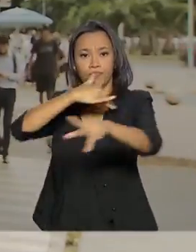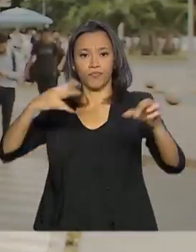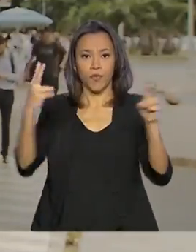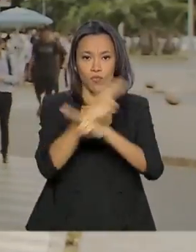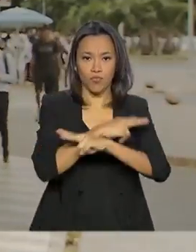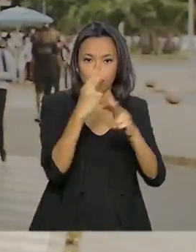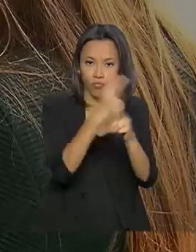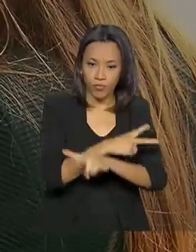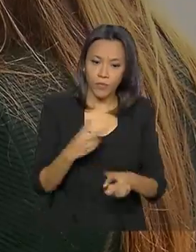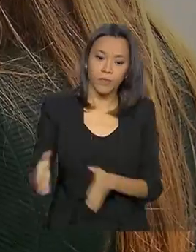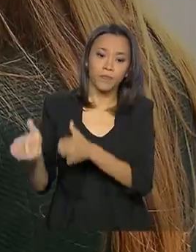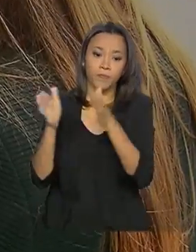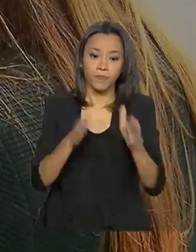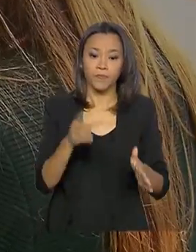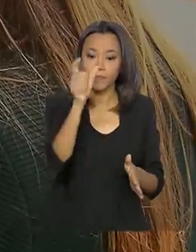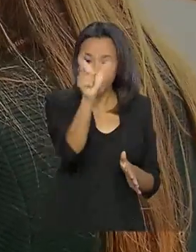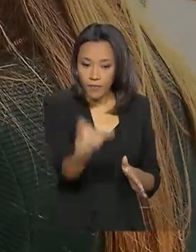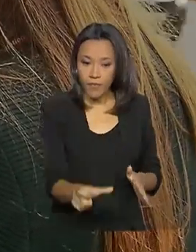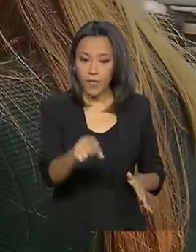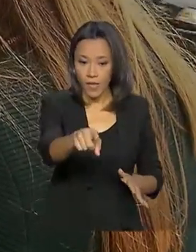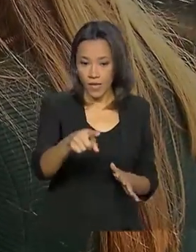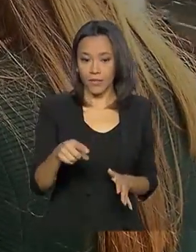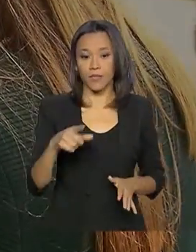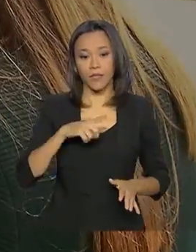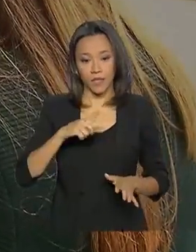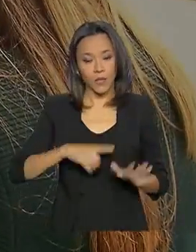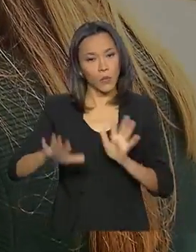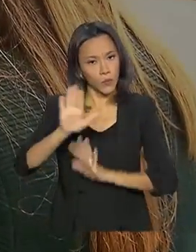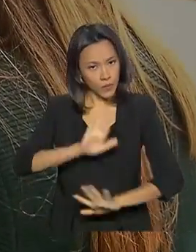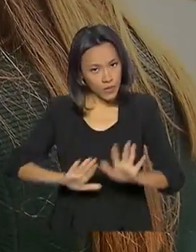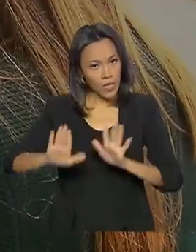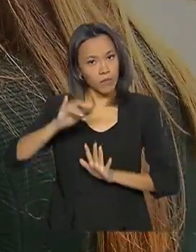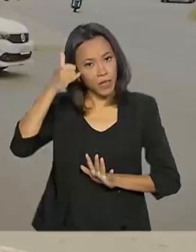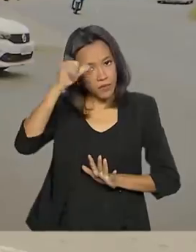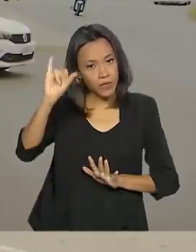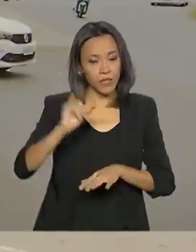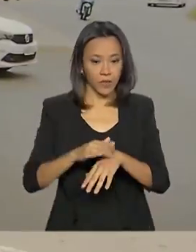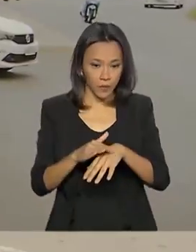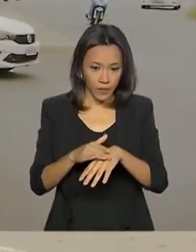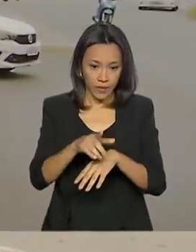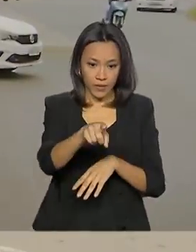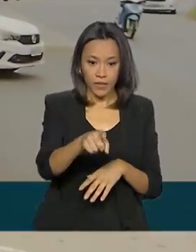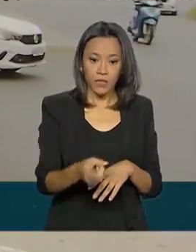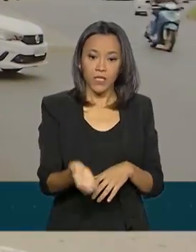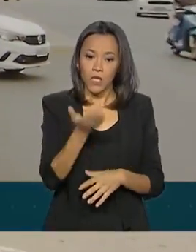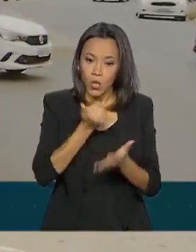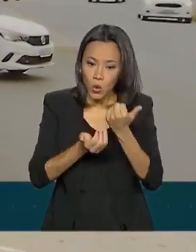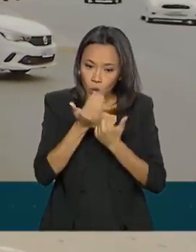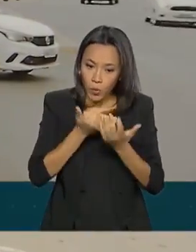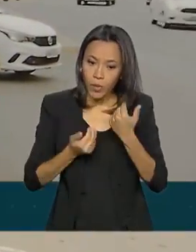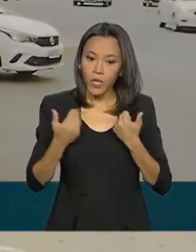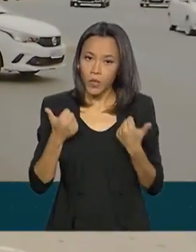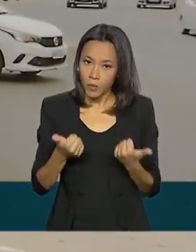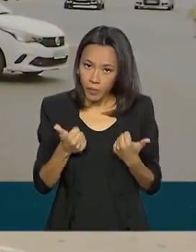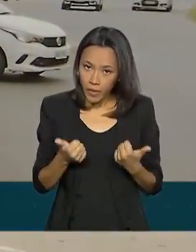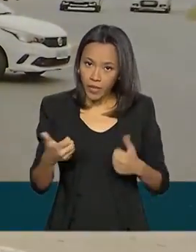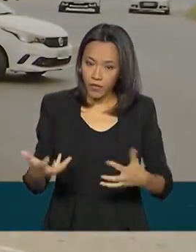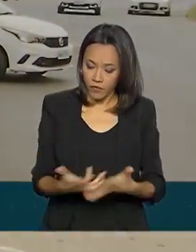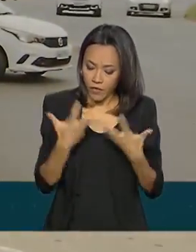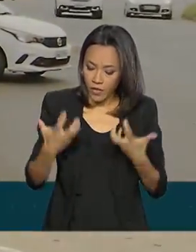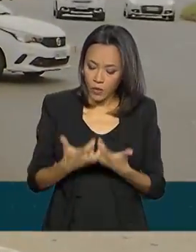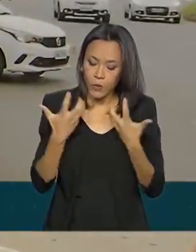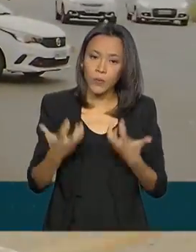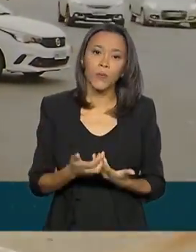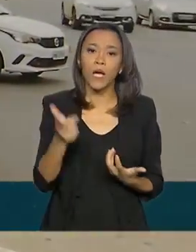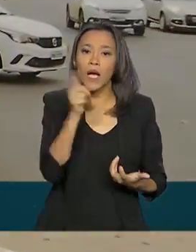a vendedora Sarita toma outro cuidado essencial para evitar a doença. Me alimentando bastante, comendo bastante verdura, tomando